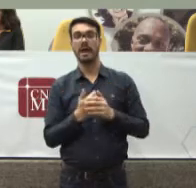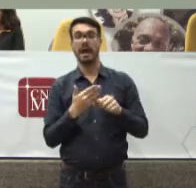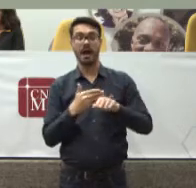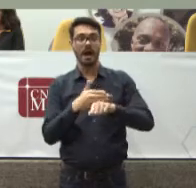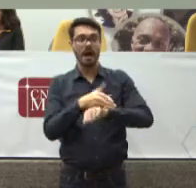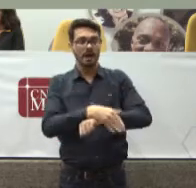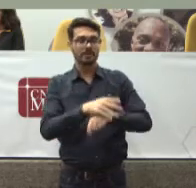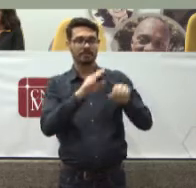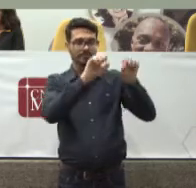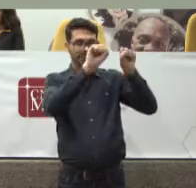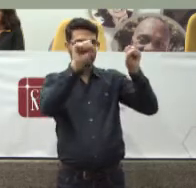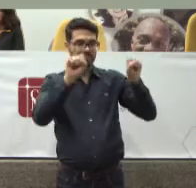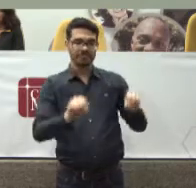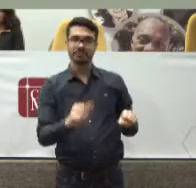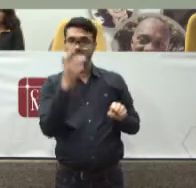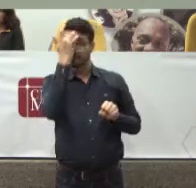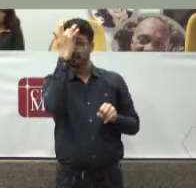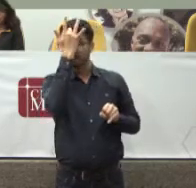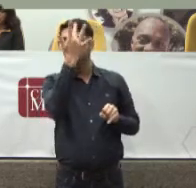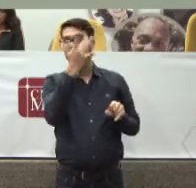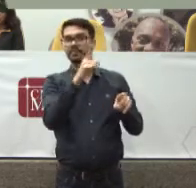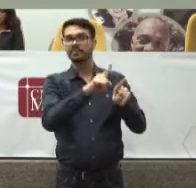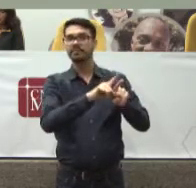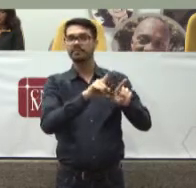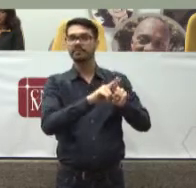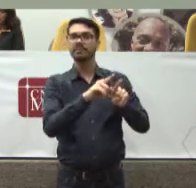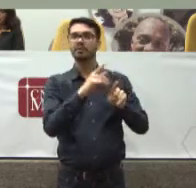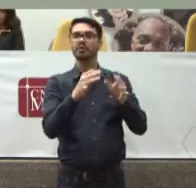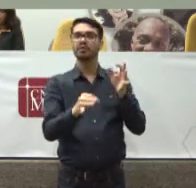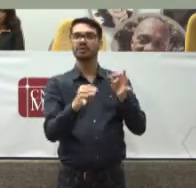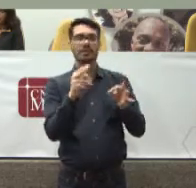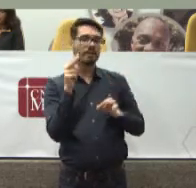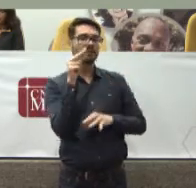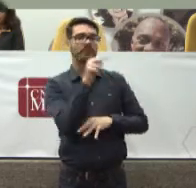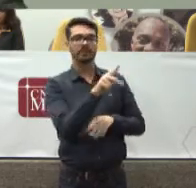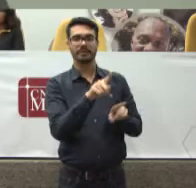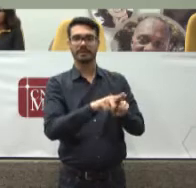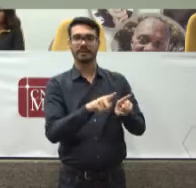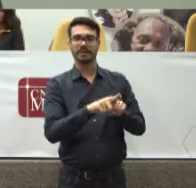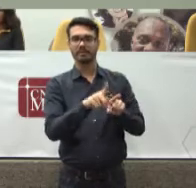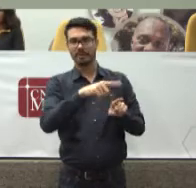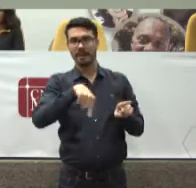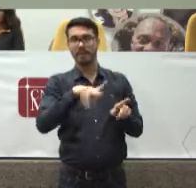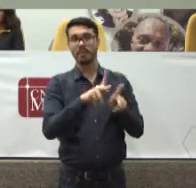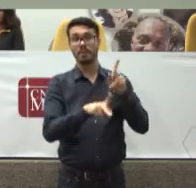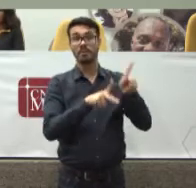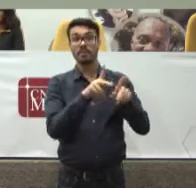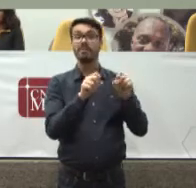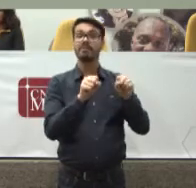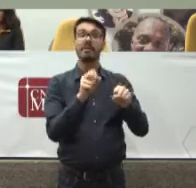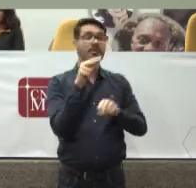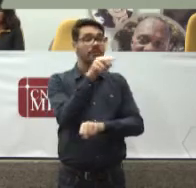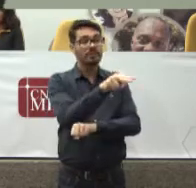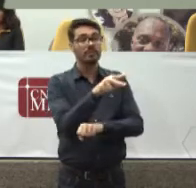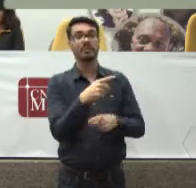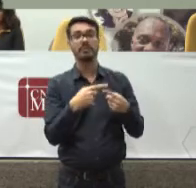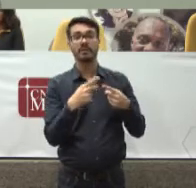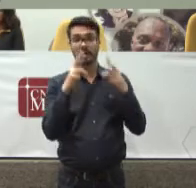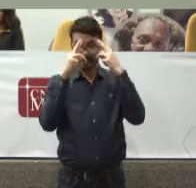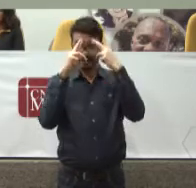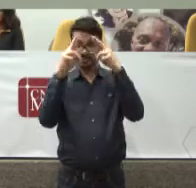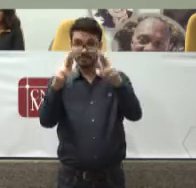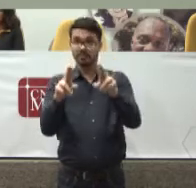A toda A magistratura E acesso Ao público Respeitado Até por conta Da lei Da